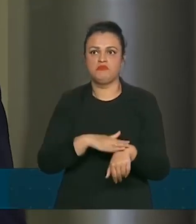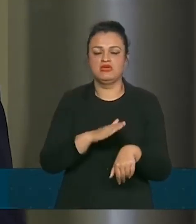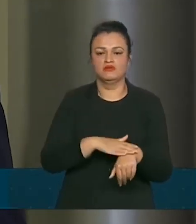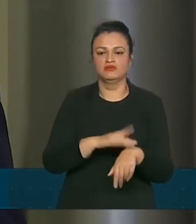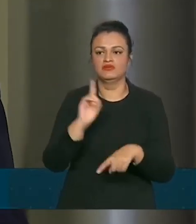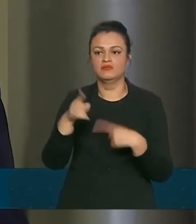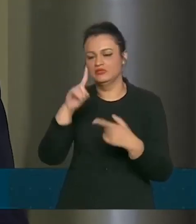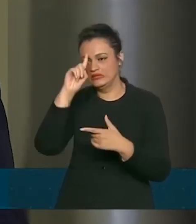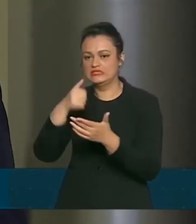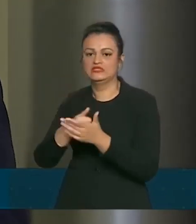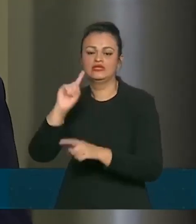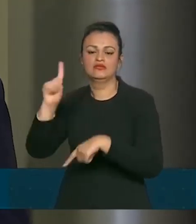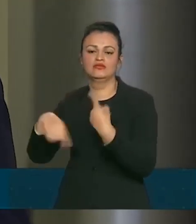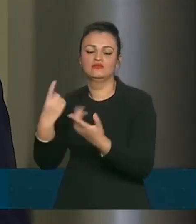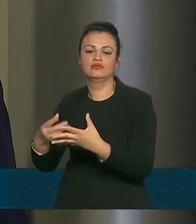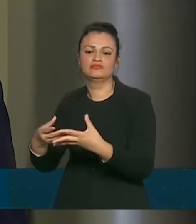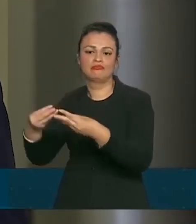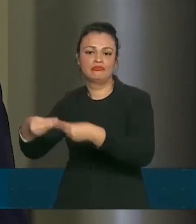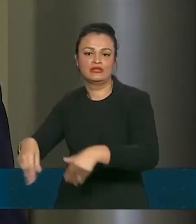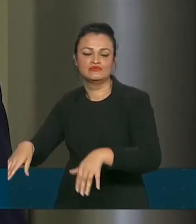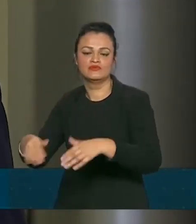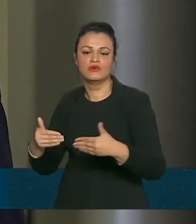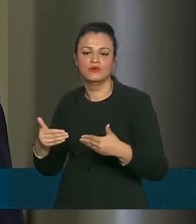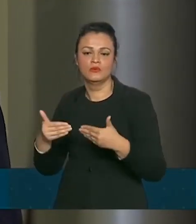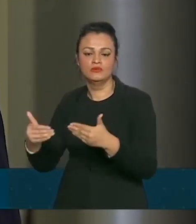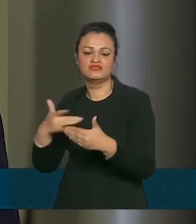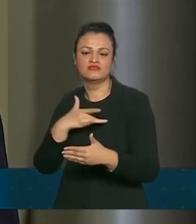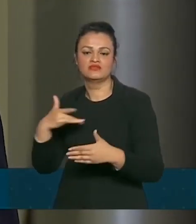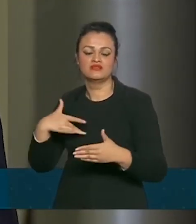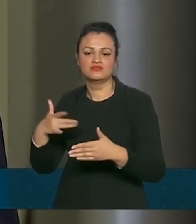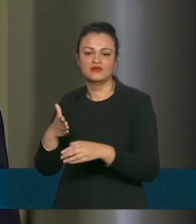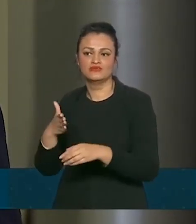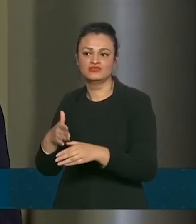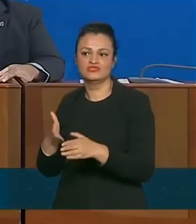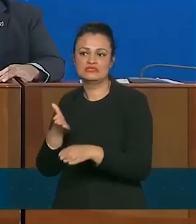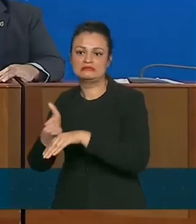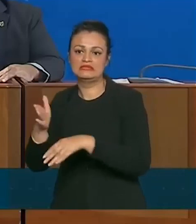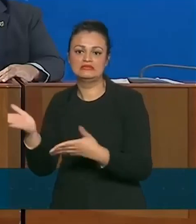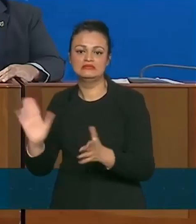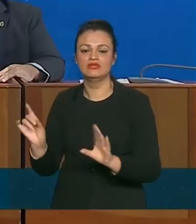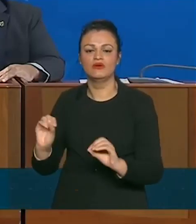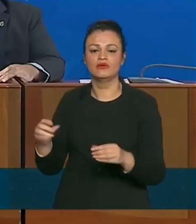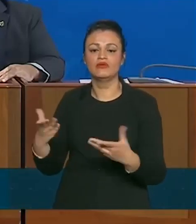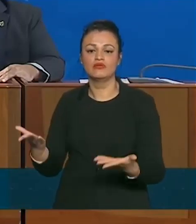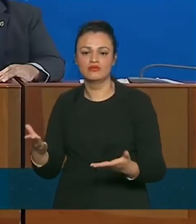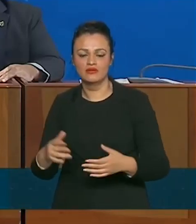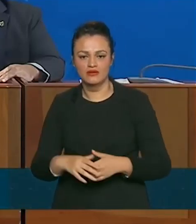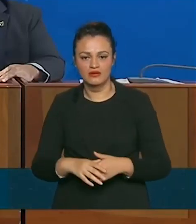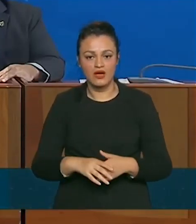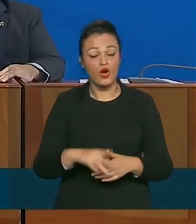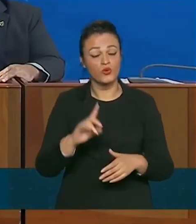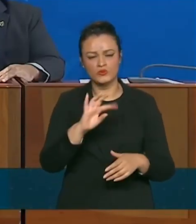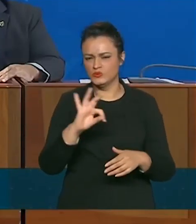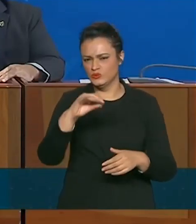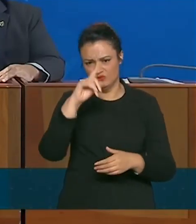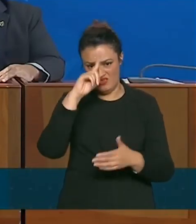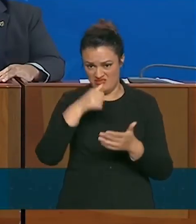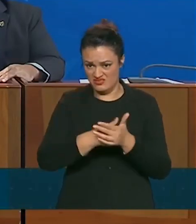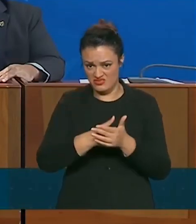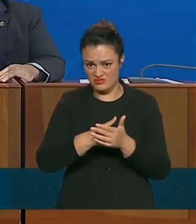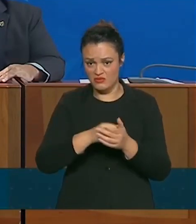tarde depois a entrada do Ministério da Saúde nessa discussão. Qualquer coisa que é decidida pode ser revista.